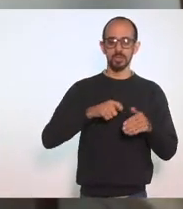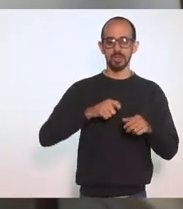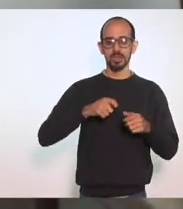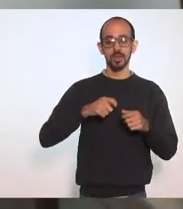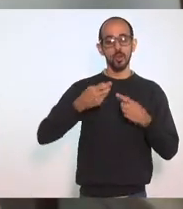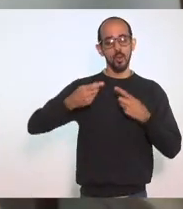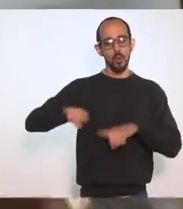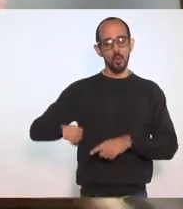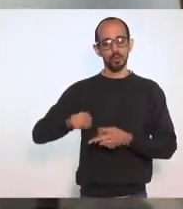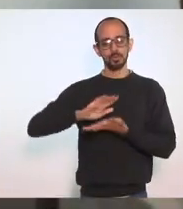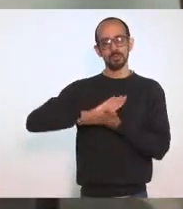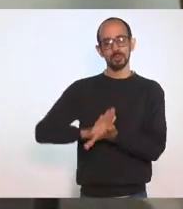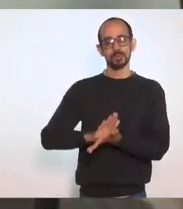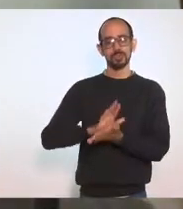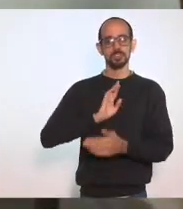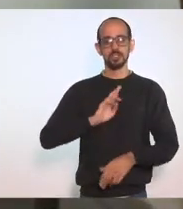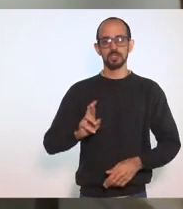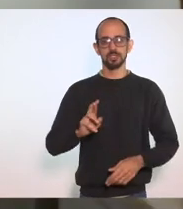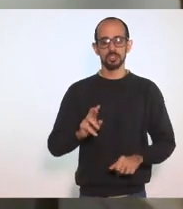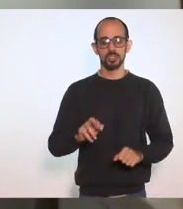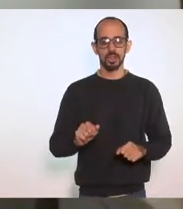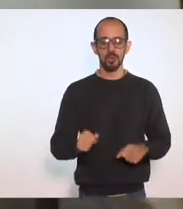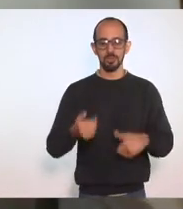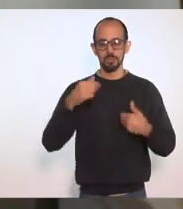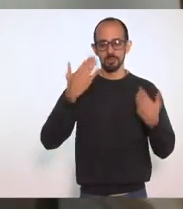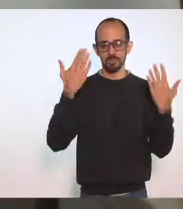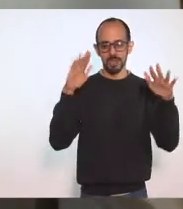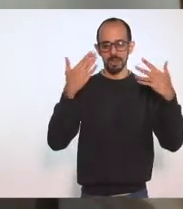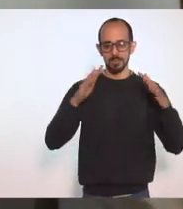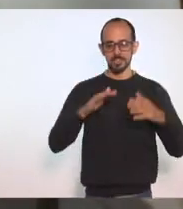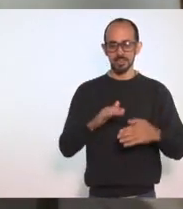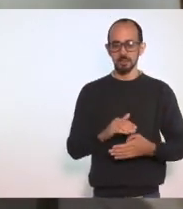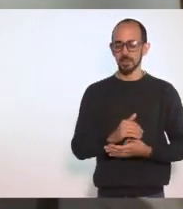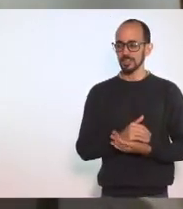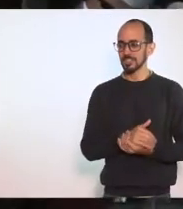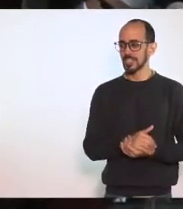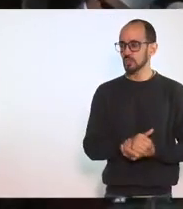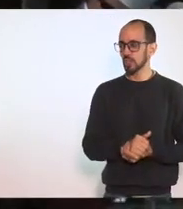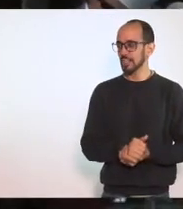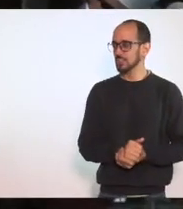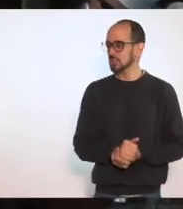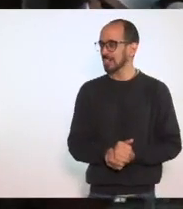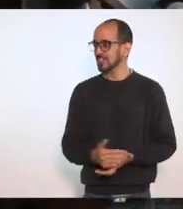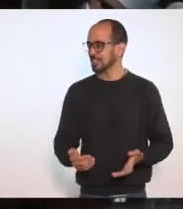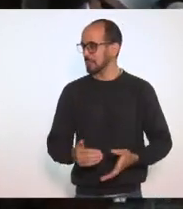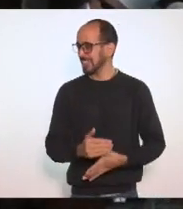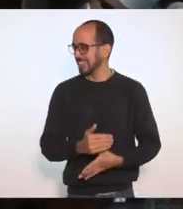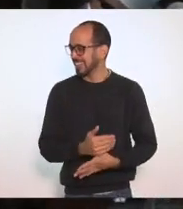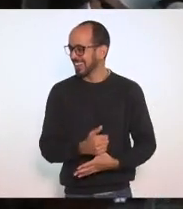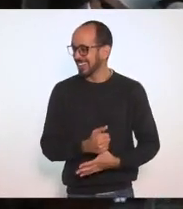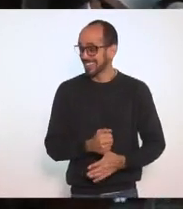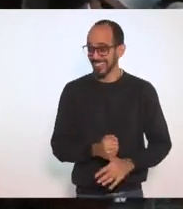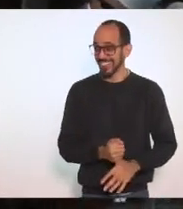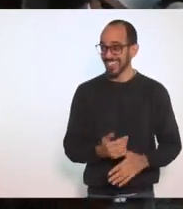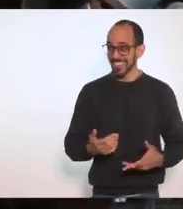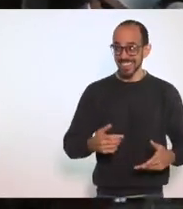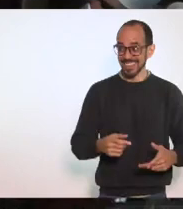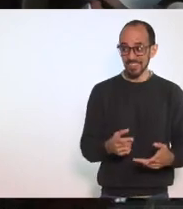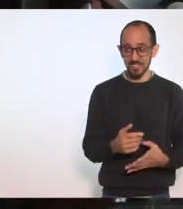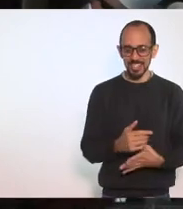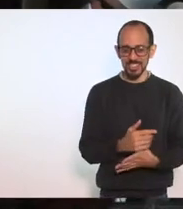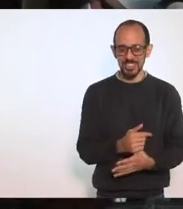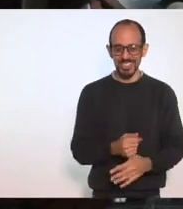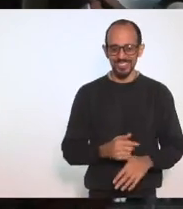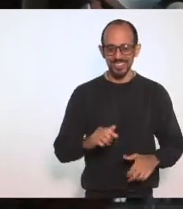Arquirracial Parabéns Deputada Mônica Francisco Obrigada Deputado Luiz Paulo Próximo